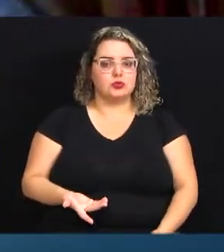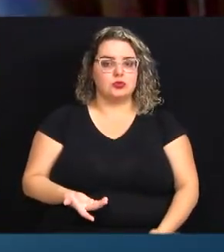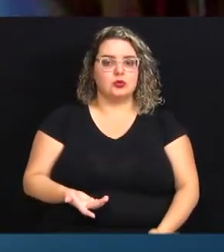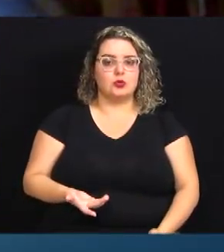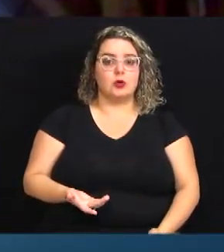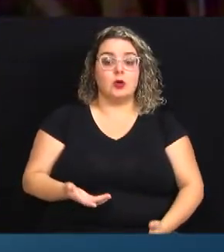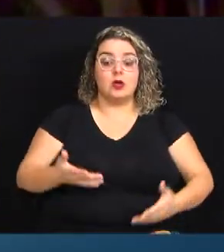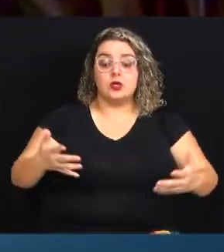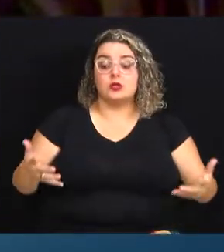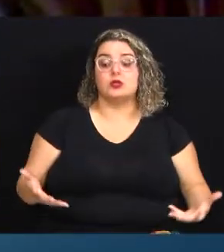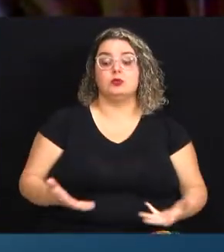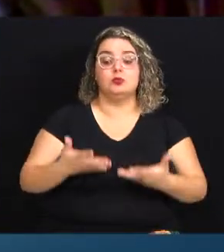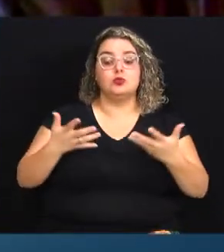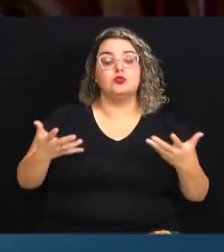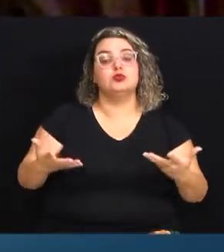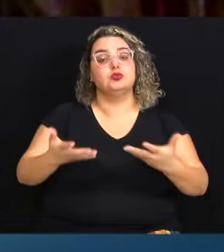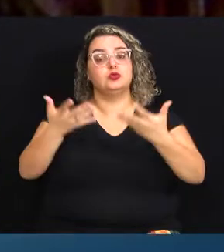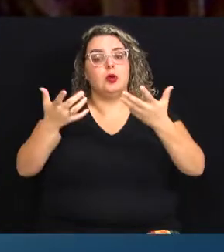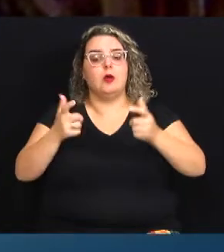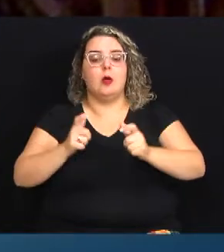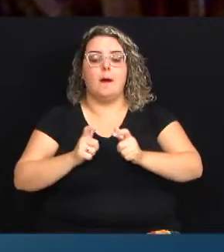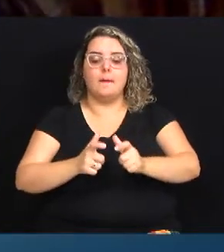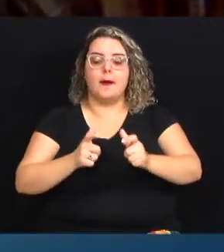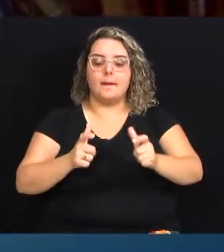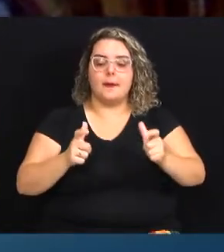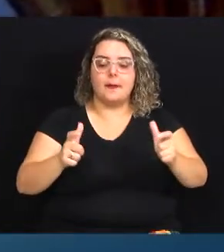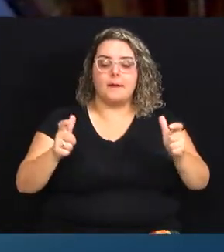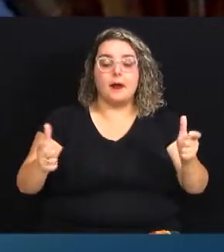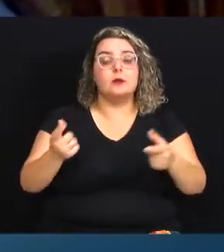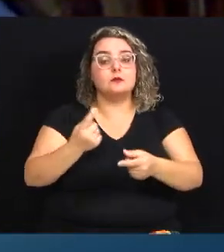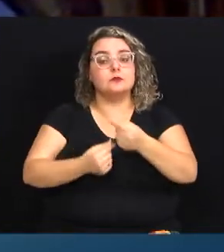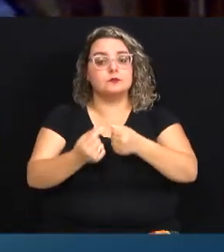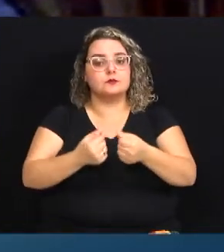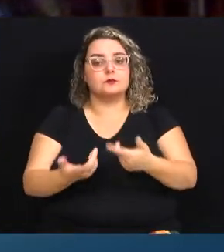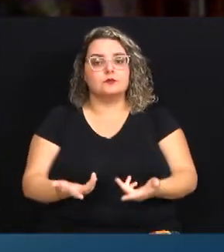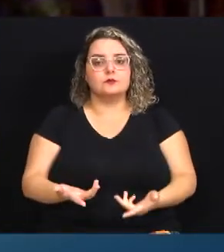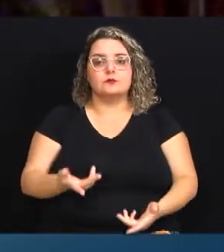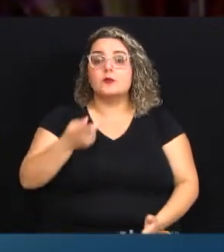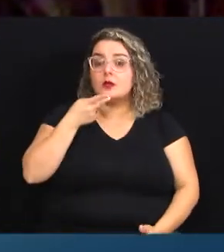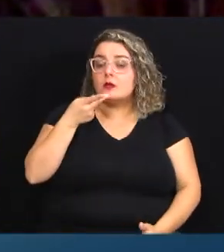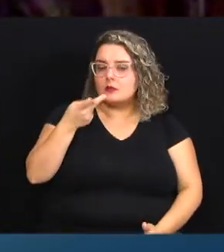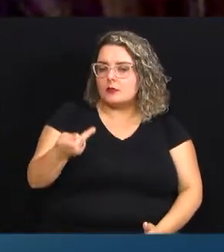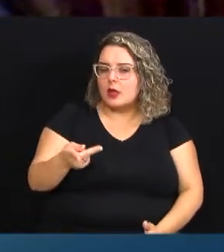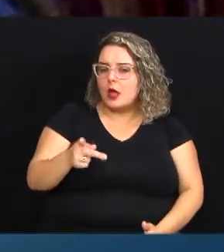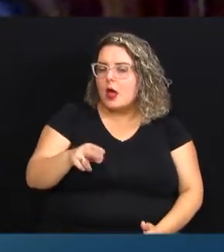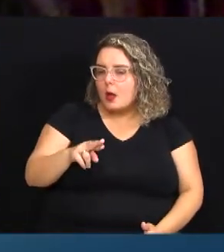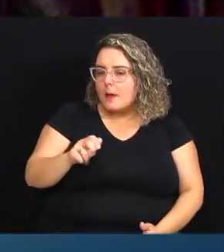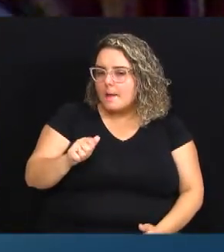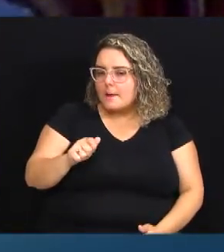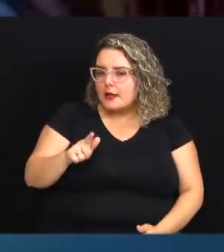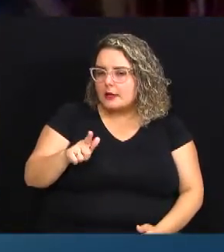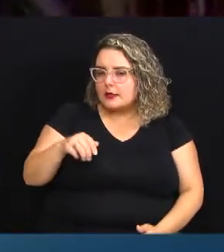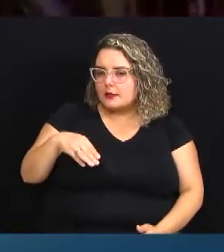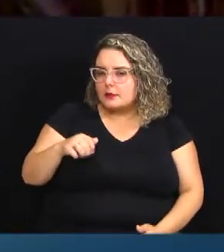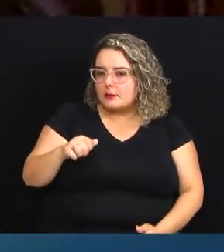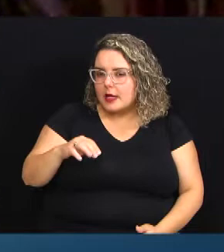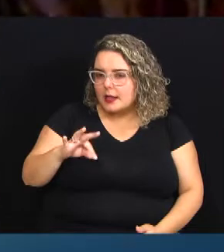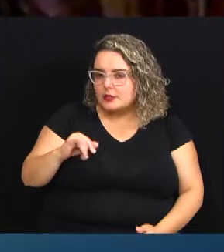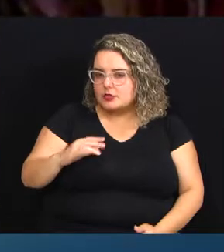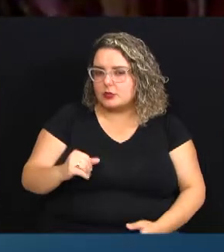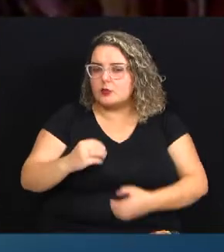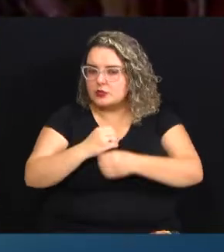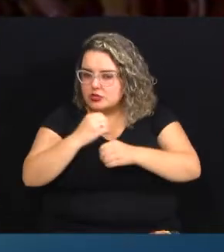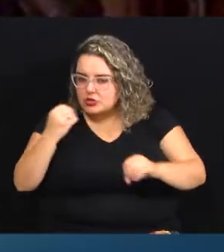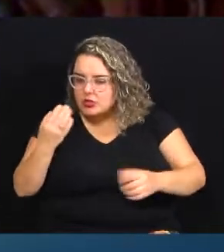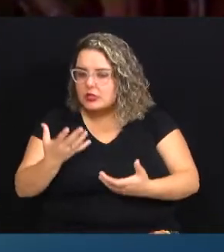propulsora do crescimento econômico. Então, eu estou falando de uma forma bem pragmática, um pouco como engenheiro, como economista,